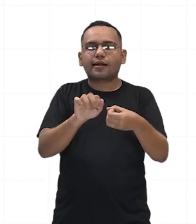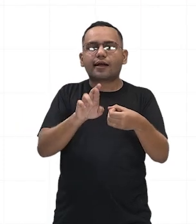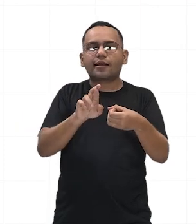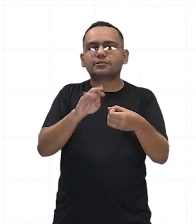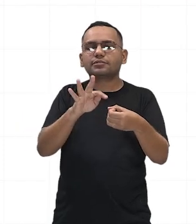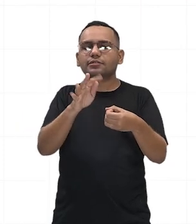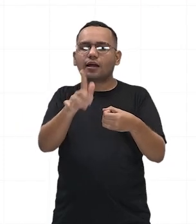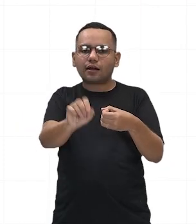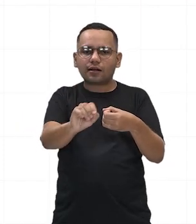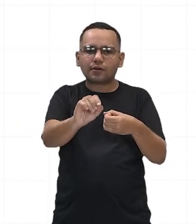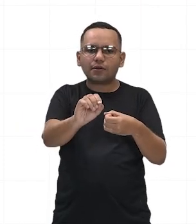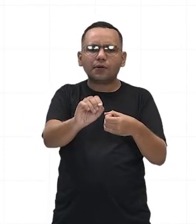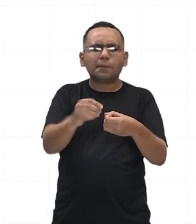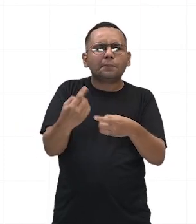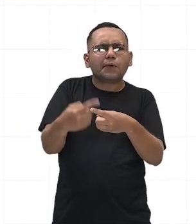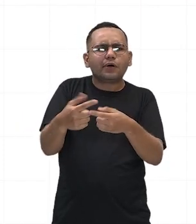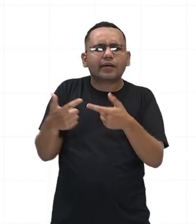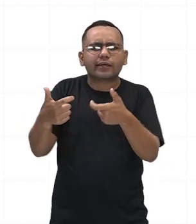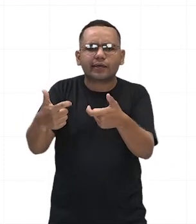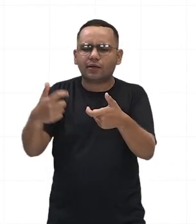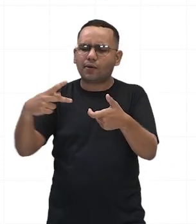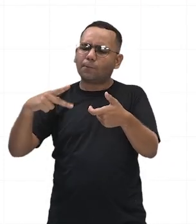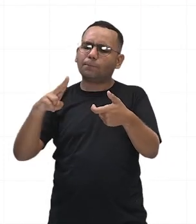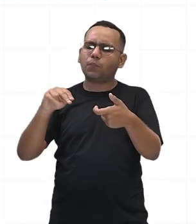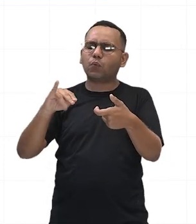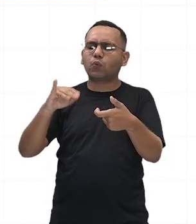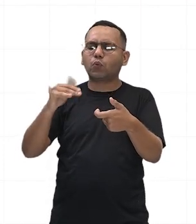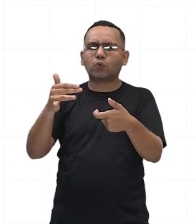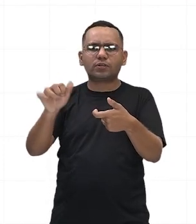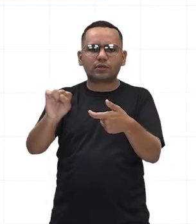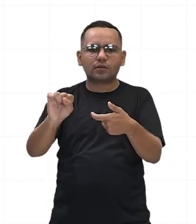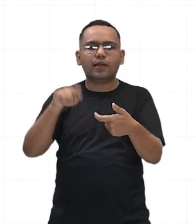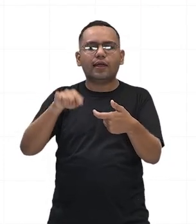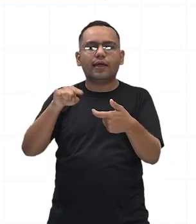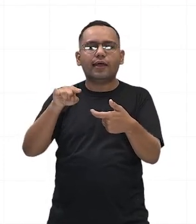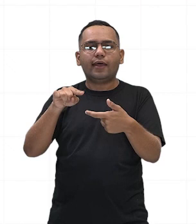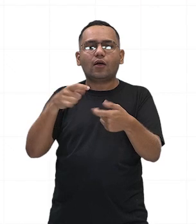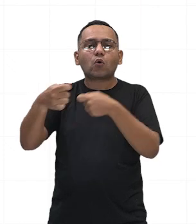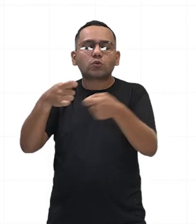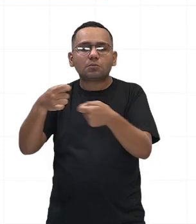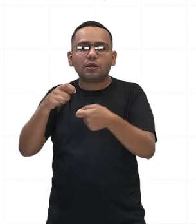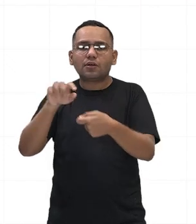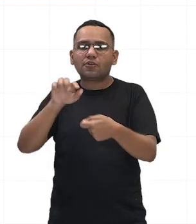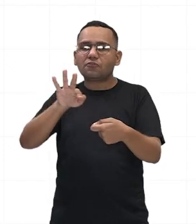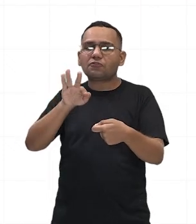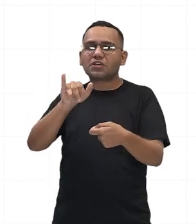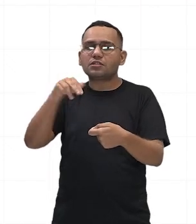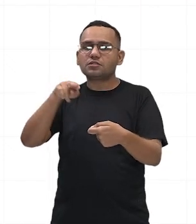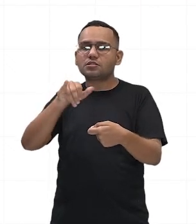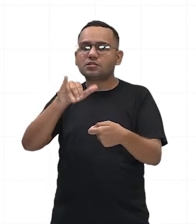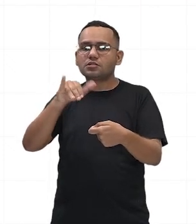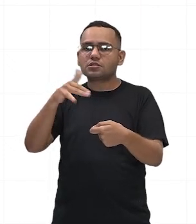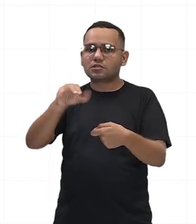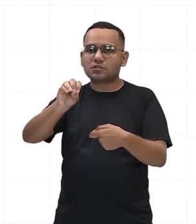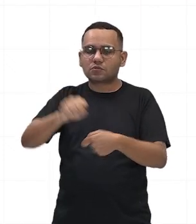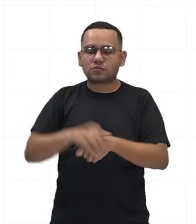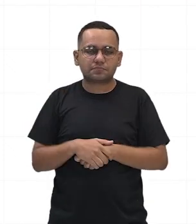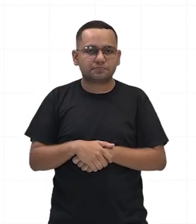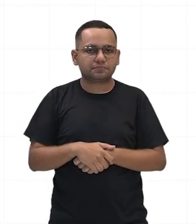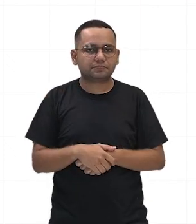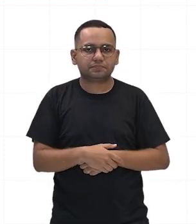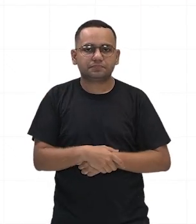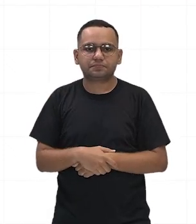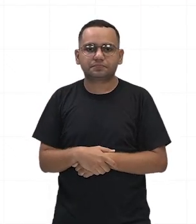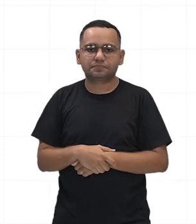que guerras Púnicas, professor? Porque essa região era dominada pelos fenícios. E os romanos chamavam os fenícios de Punes, daí Púnica,